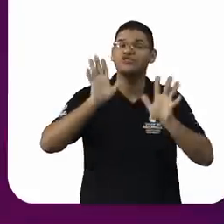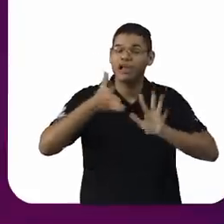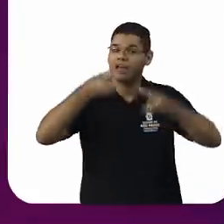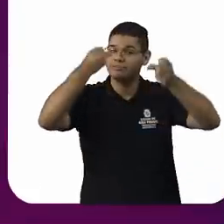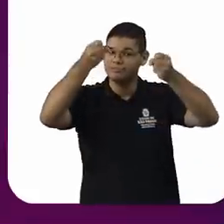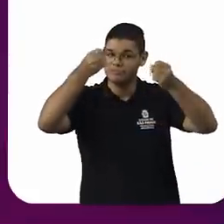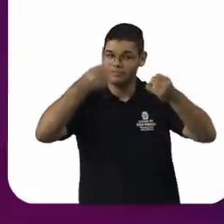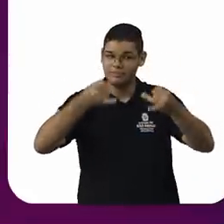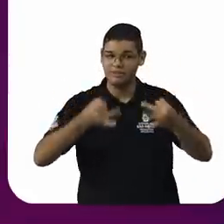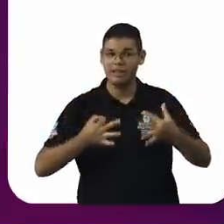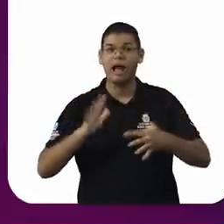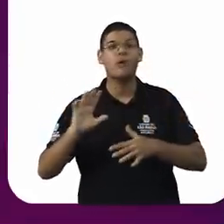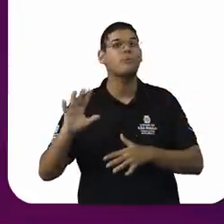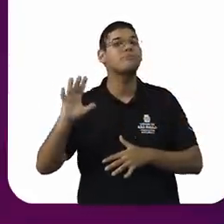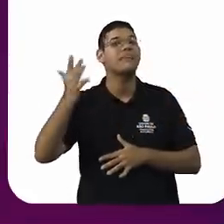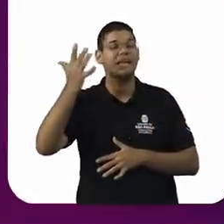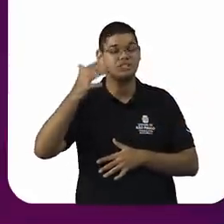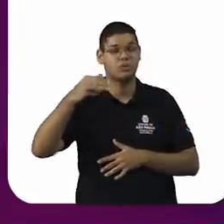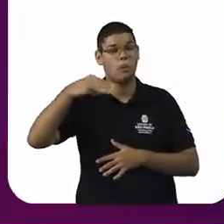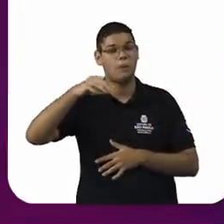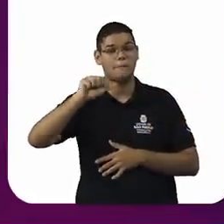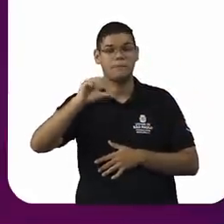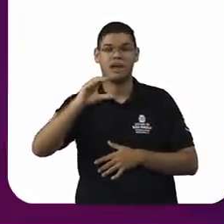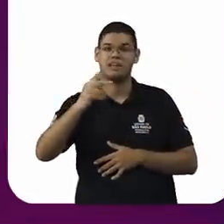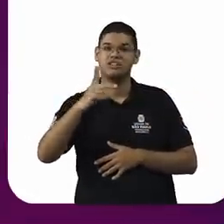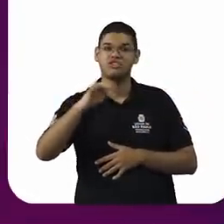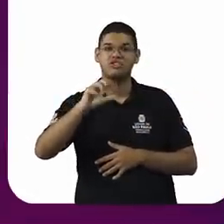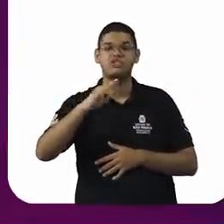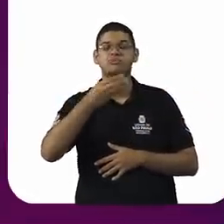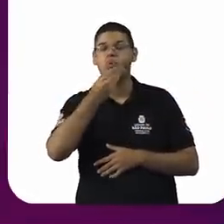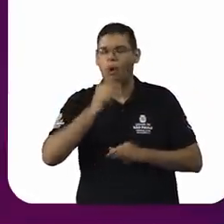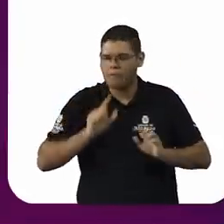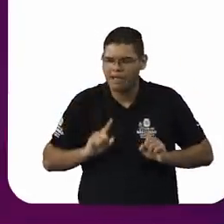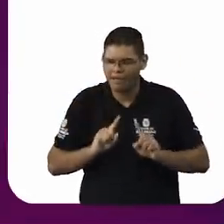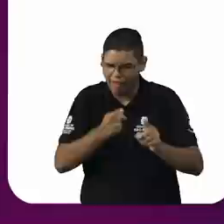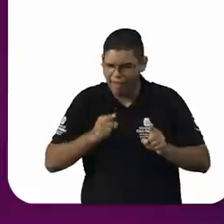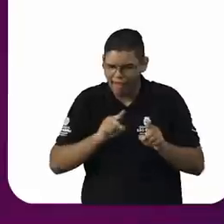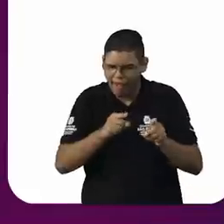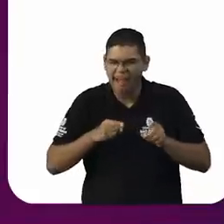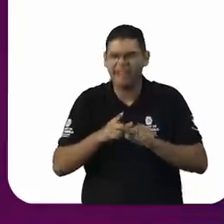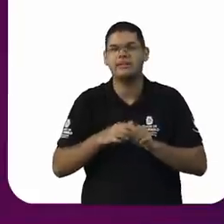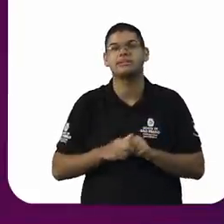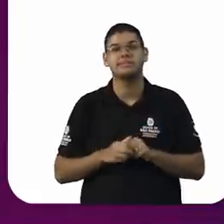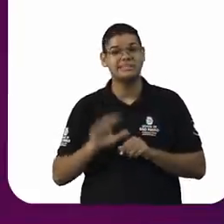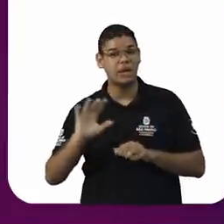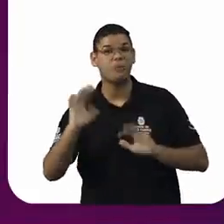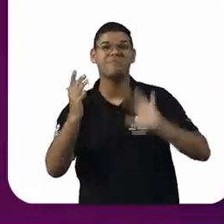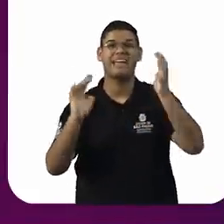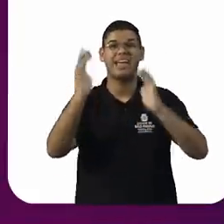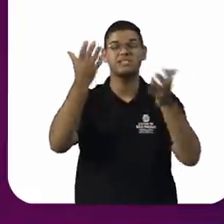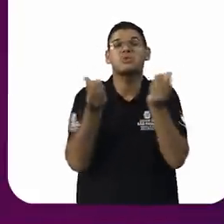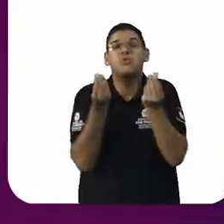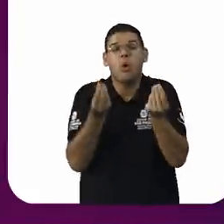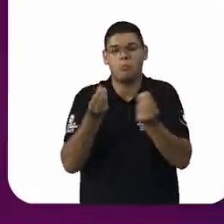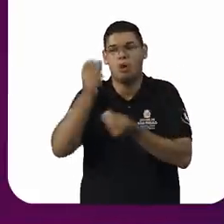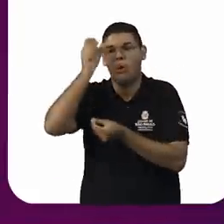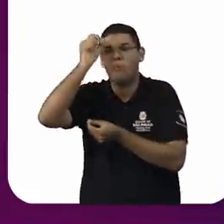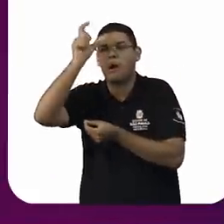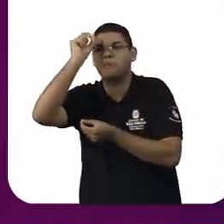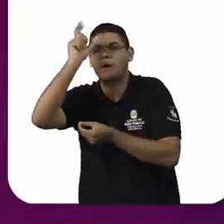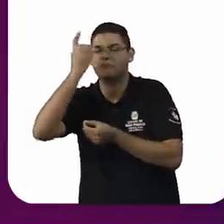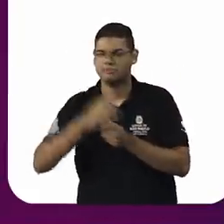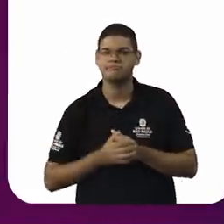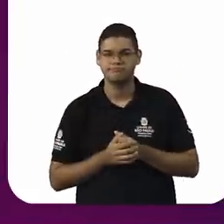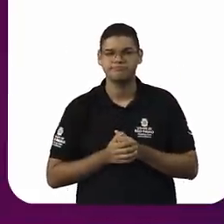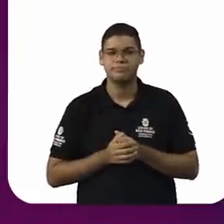estrutural, que é construído culturalmente e esse machismo estrutural acaba fomentando uma série de